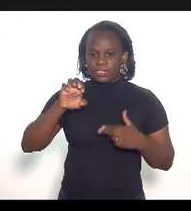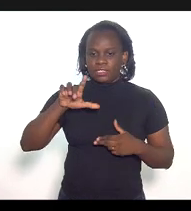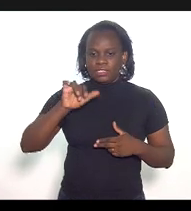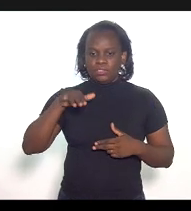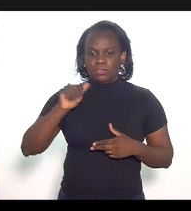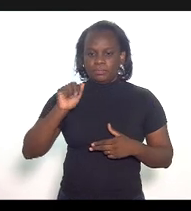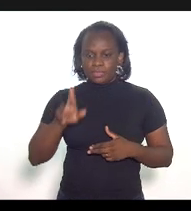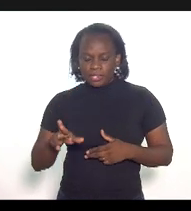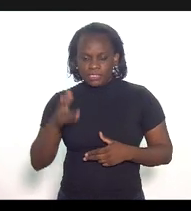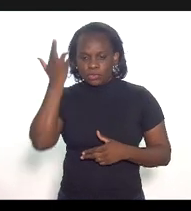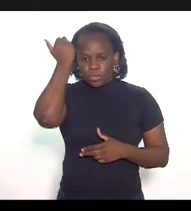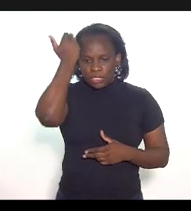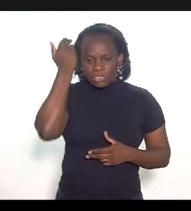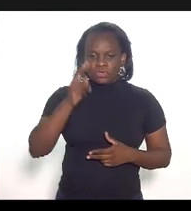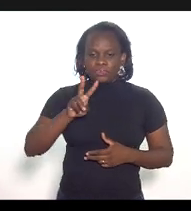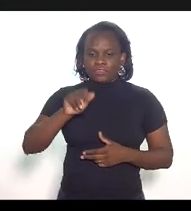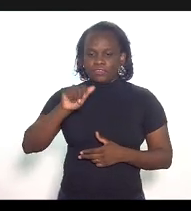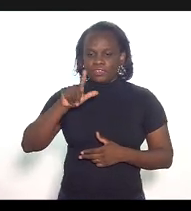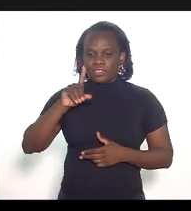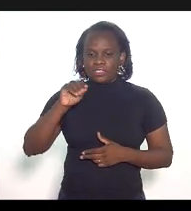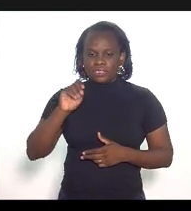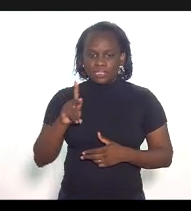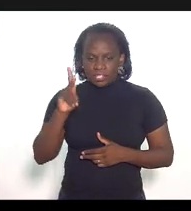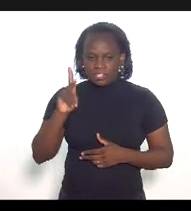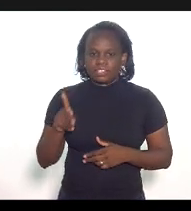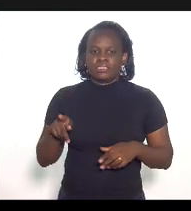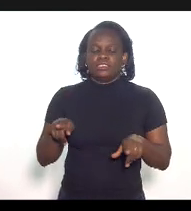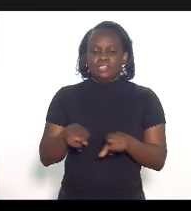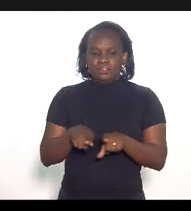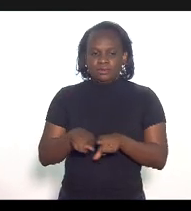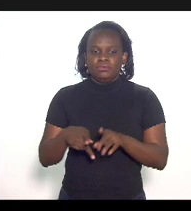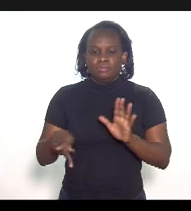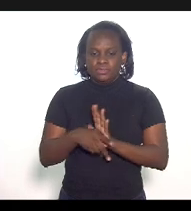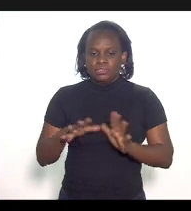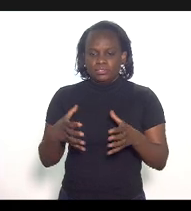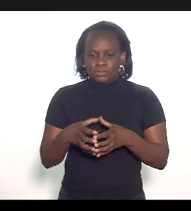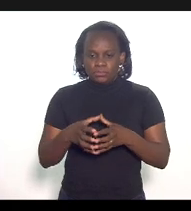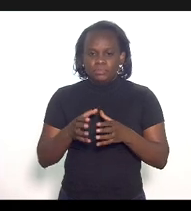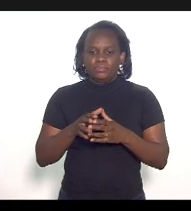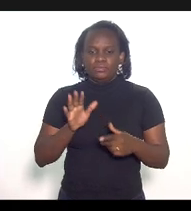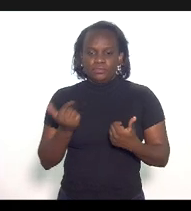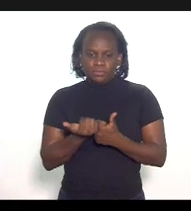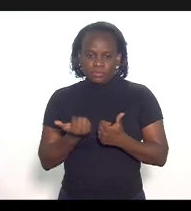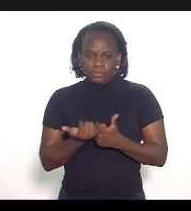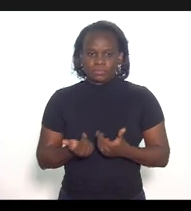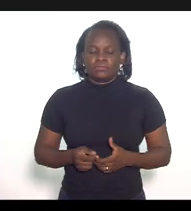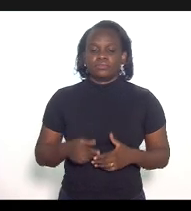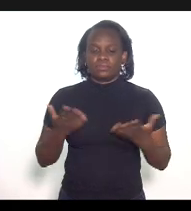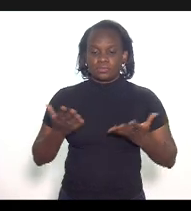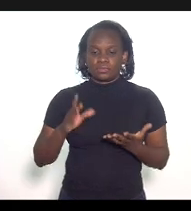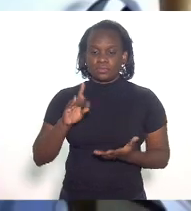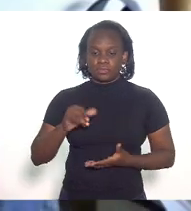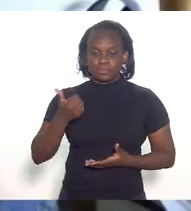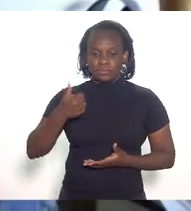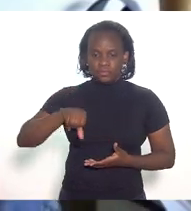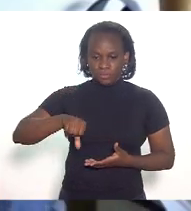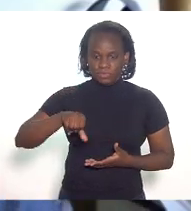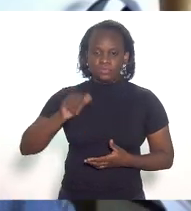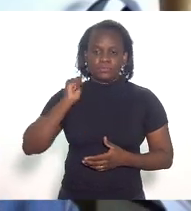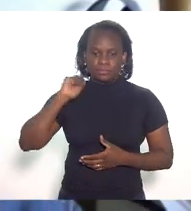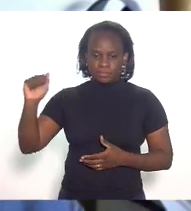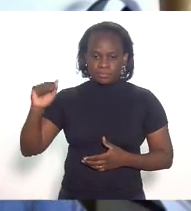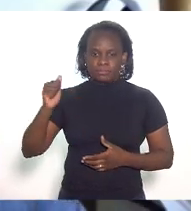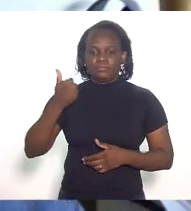e Valdeque Carneiro, membros suplentes da comissão, para que hoje, dia 19 de abril de 21, segunda